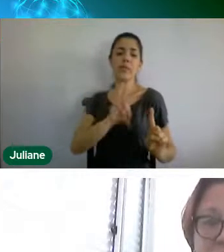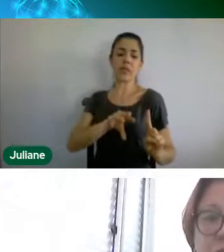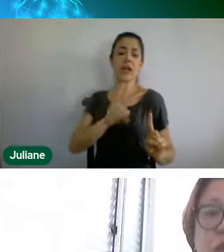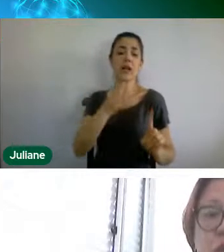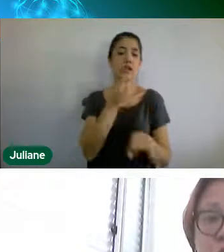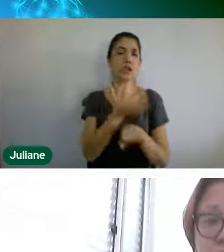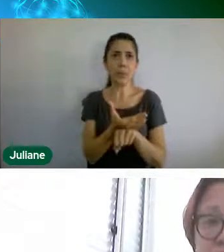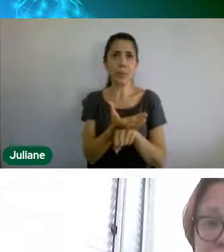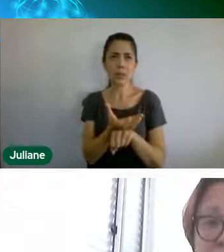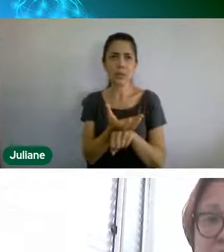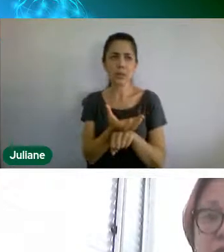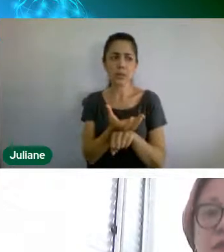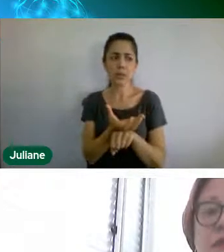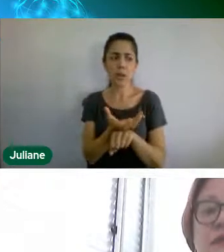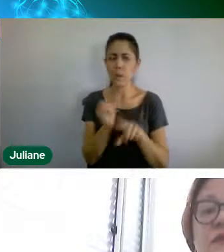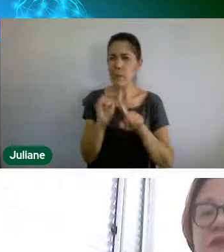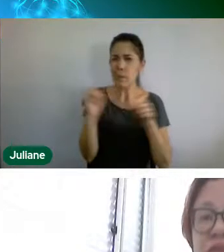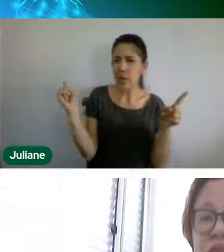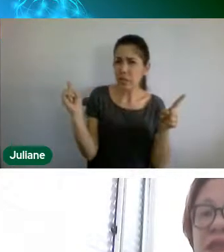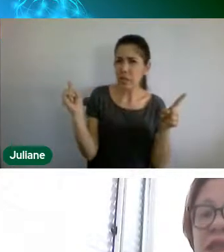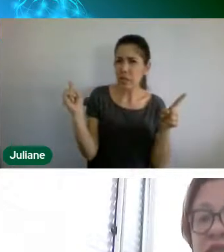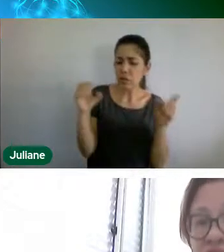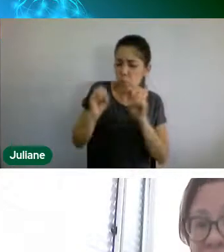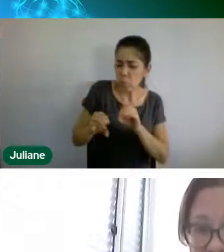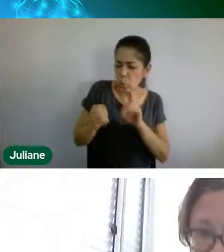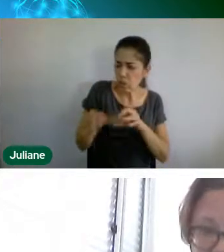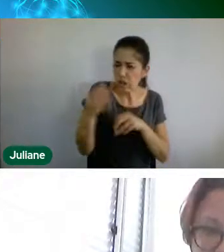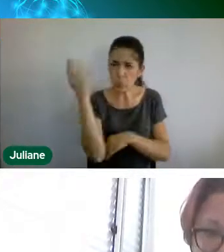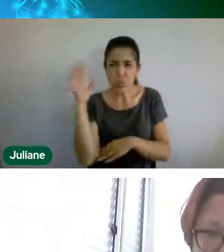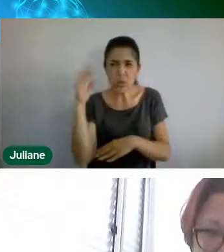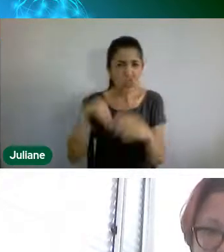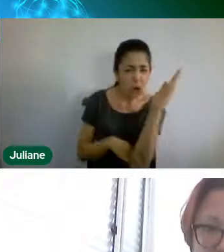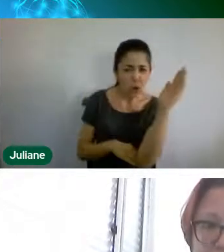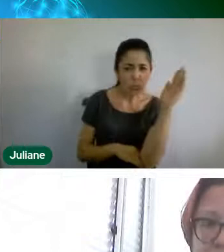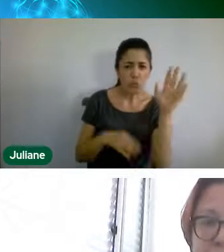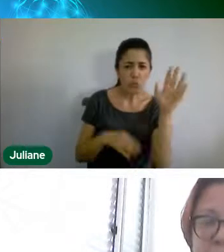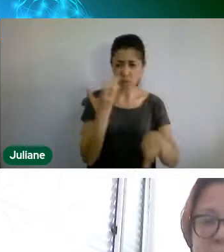é um conceito de vida diária,